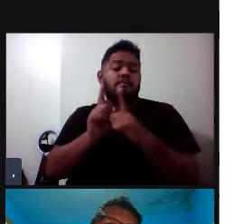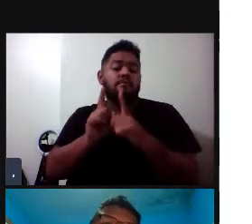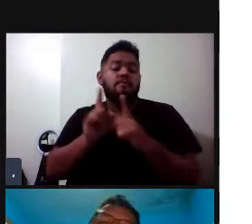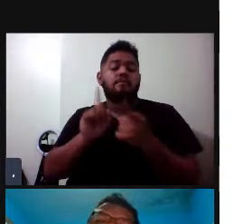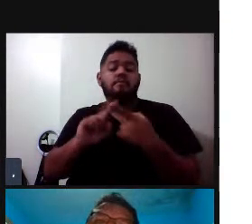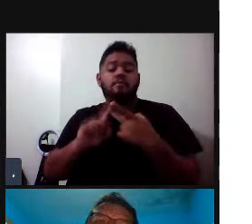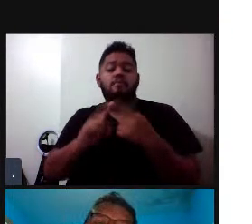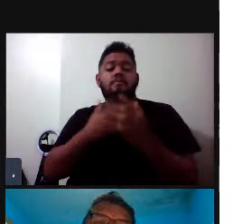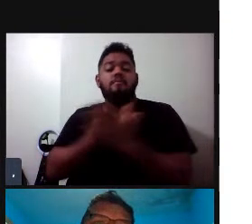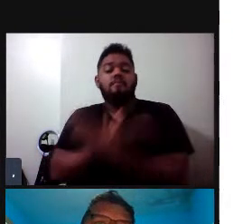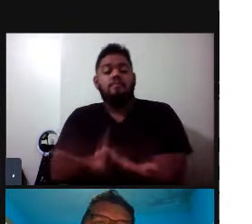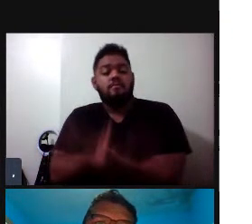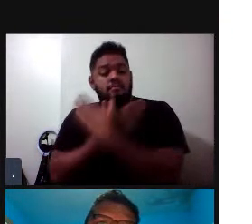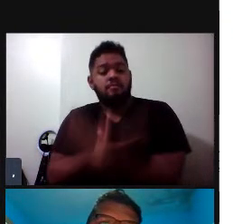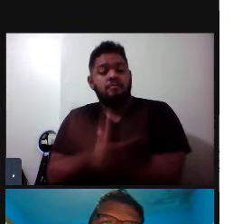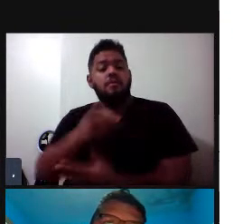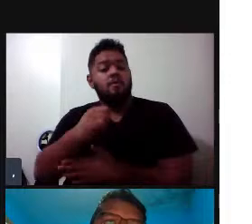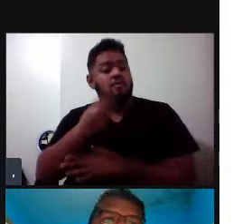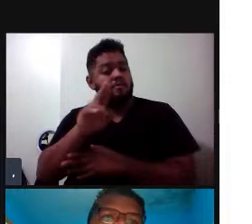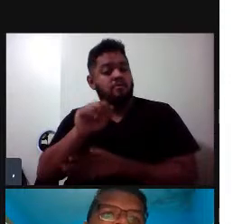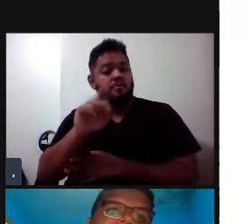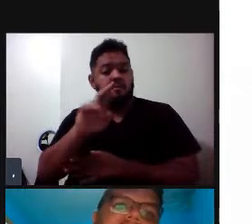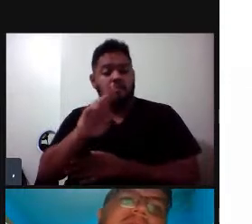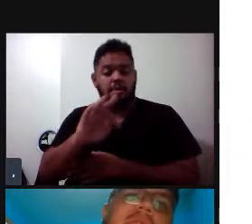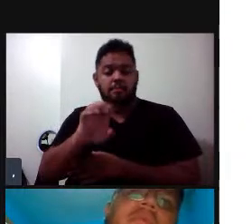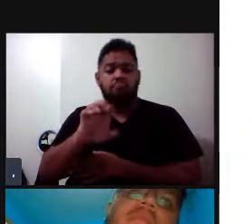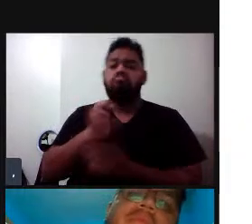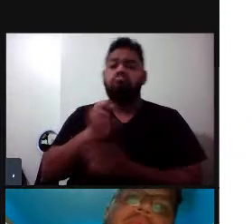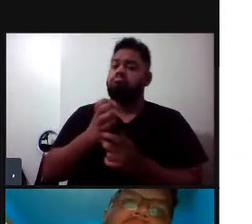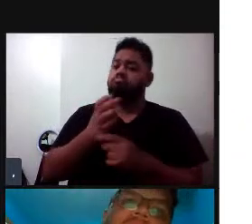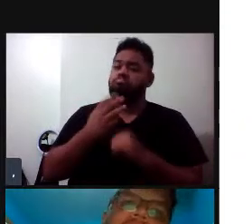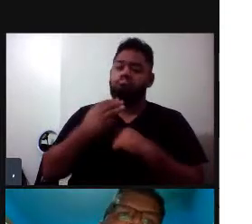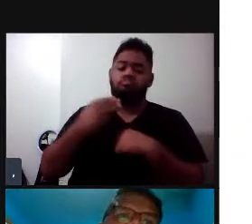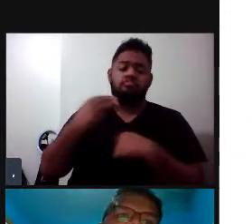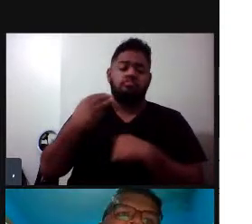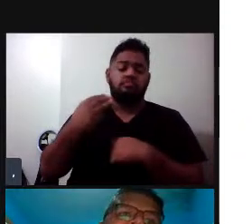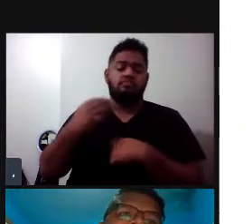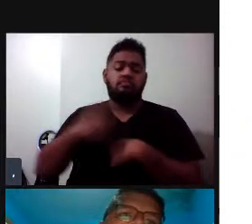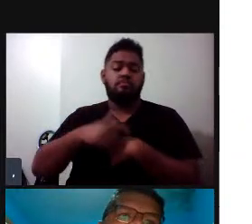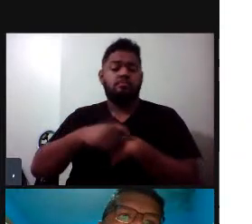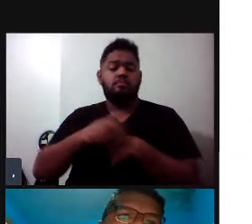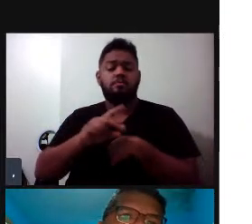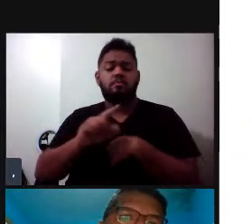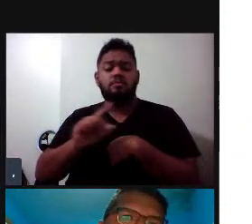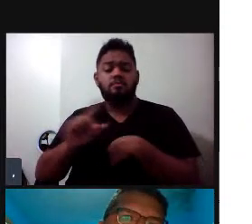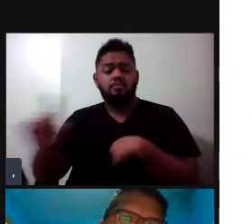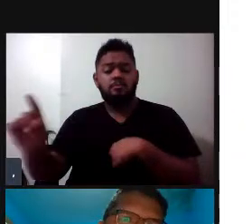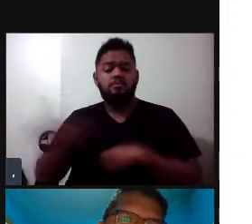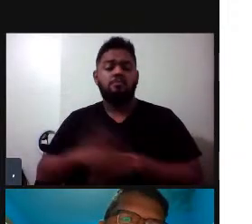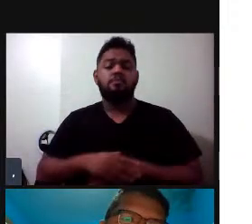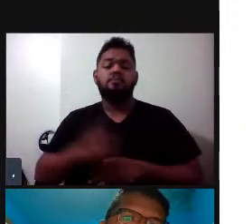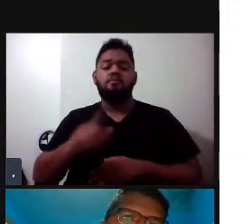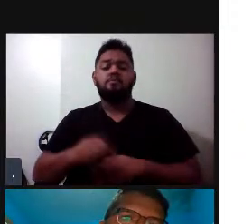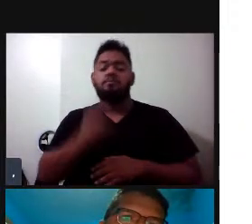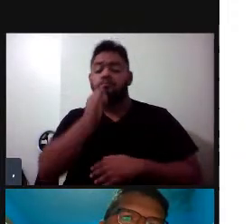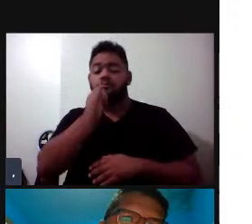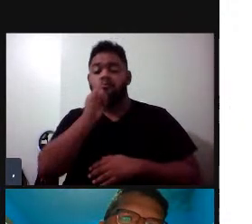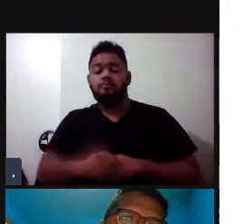das jubate podem durar vários minutos, elas são compostas, então a gente chama por unidades, né, que seria a unidade